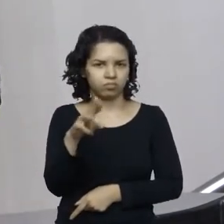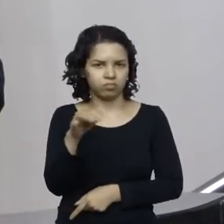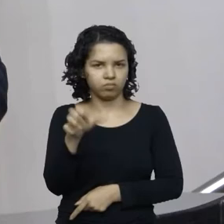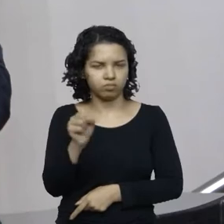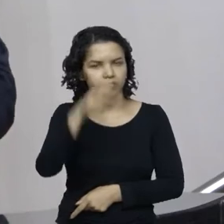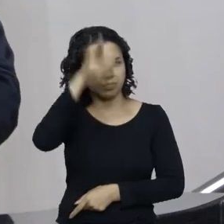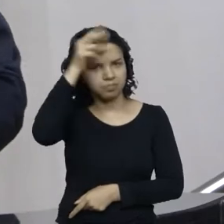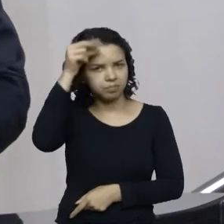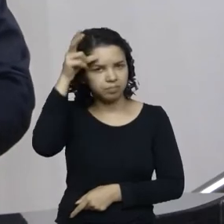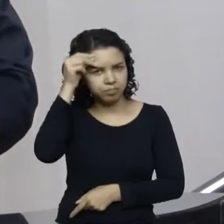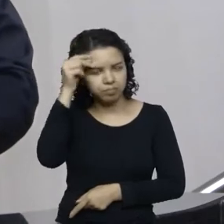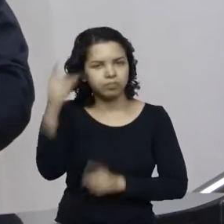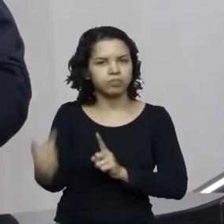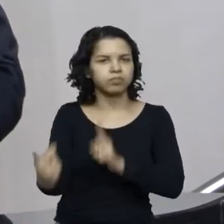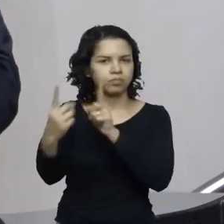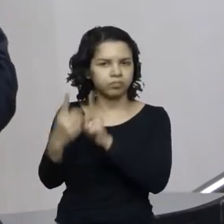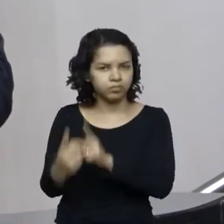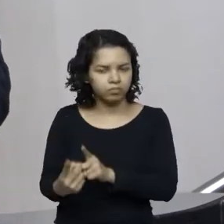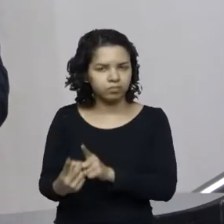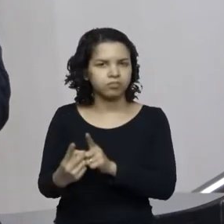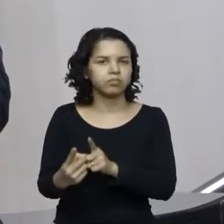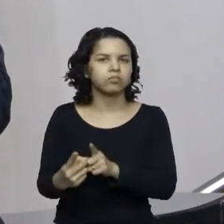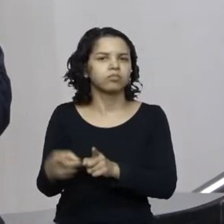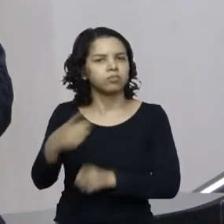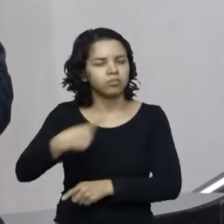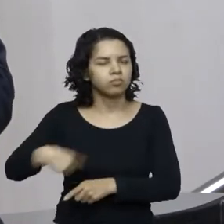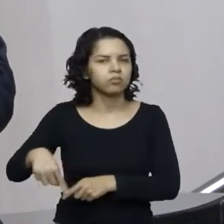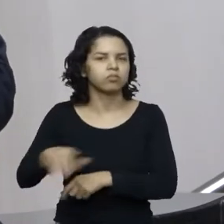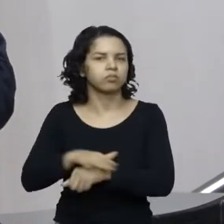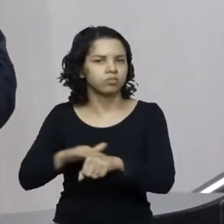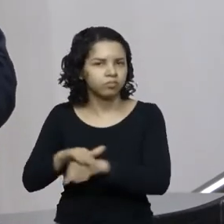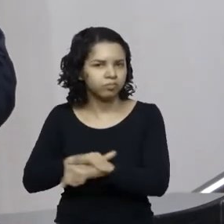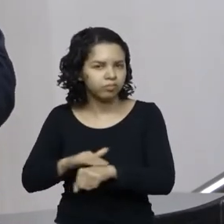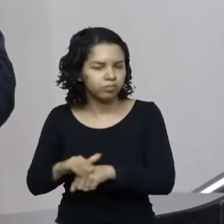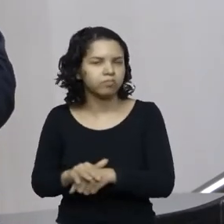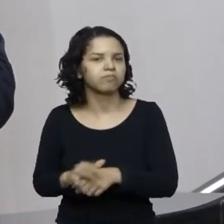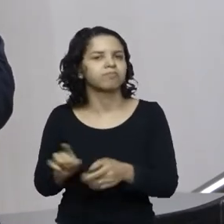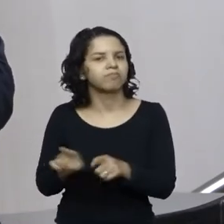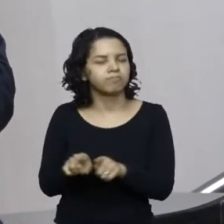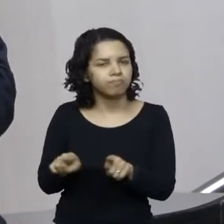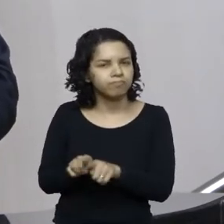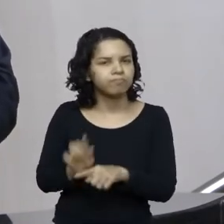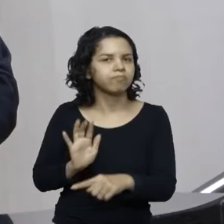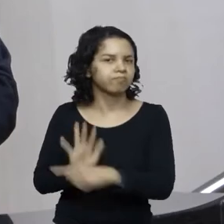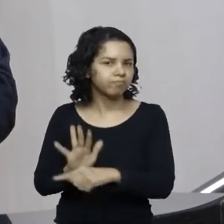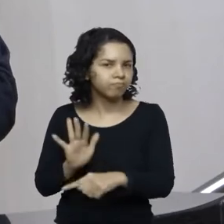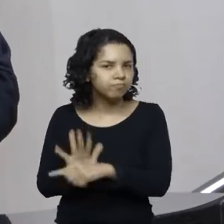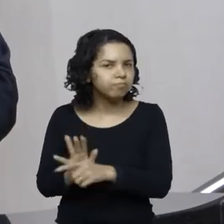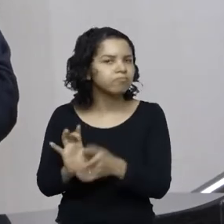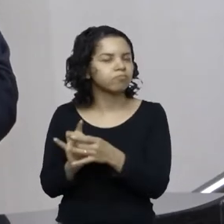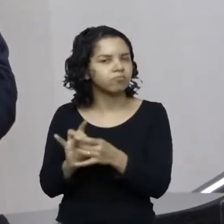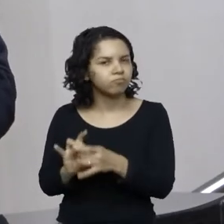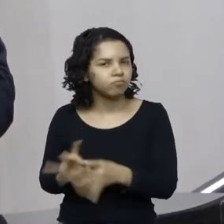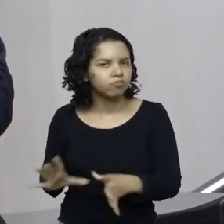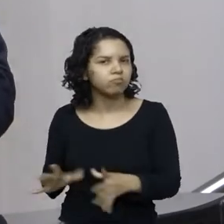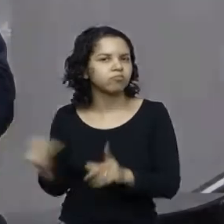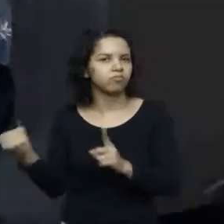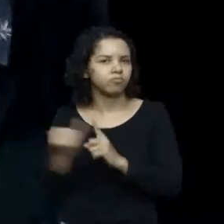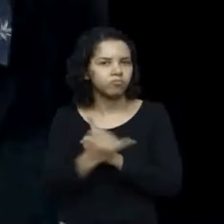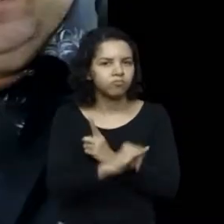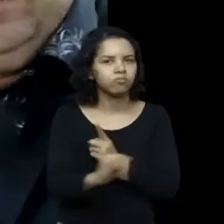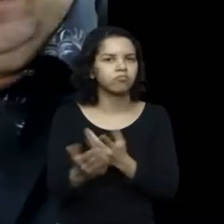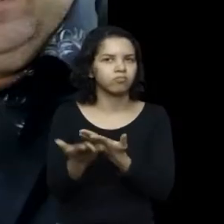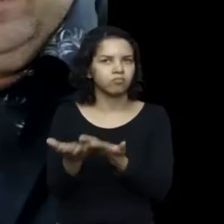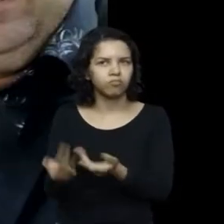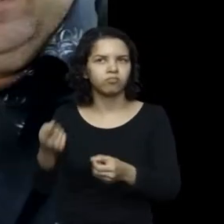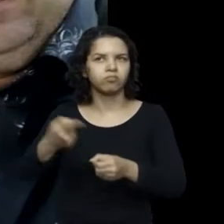Marcos Pedro Weber, onde também nos colocamos à disposição para somar, para sermos porta-voz das indicações dessa cidade e